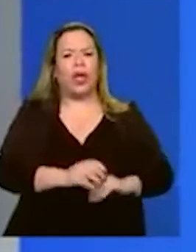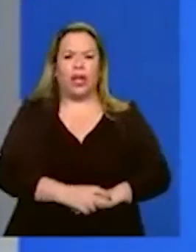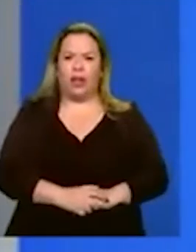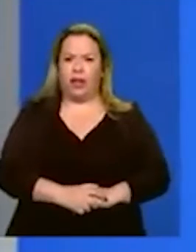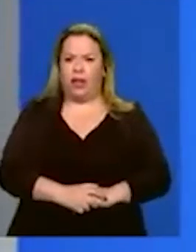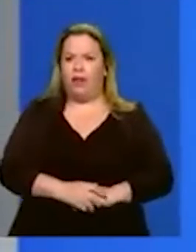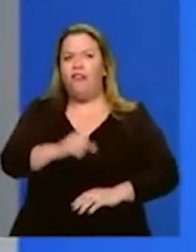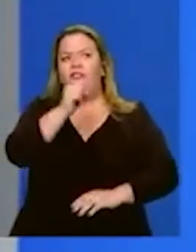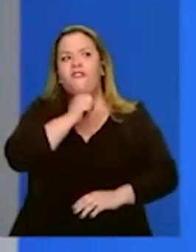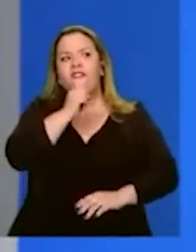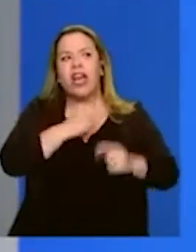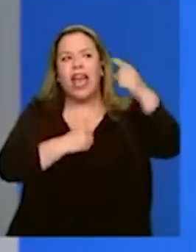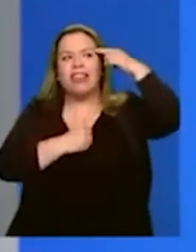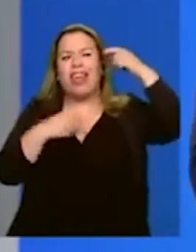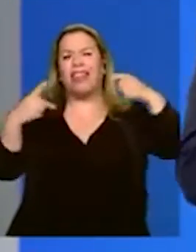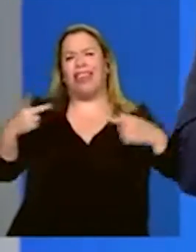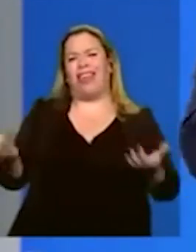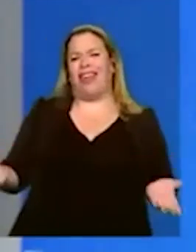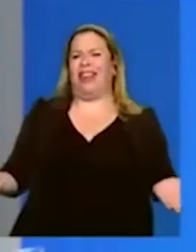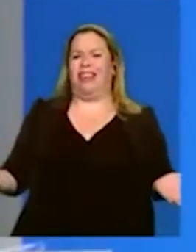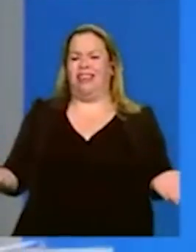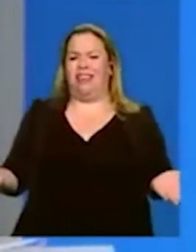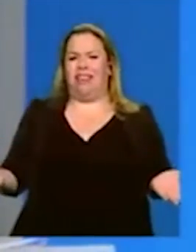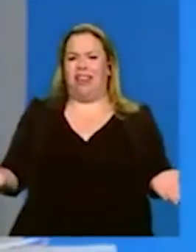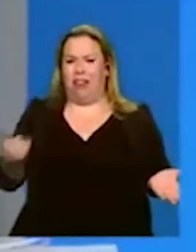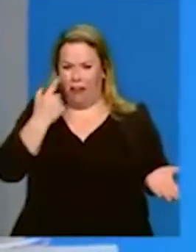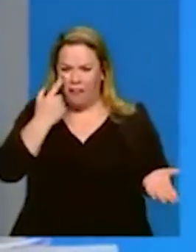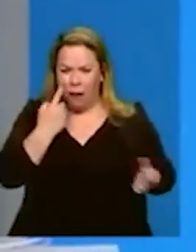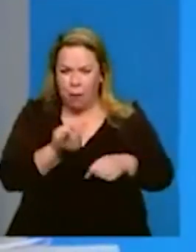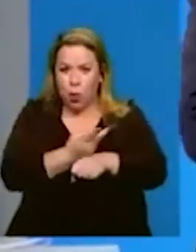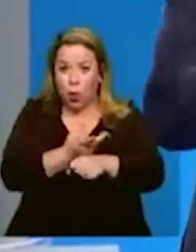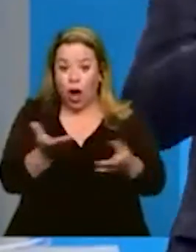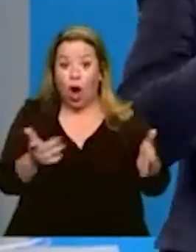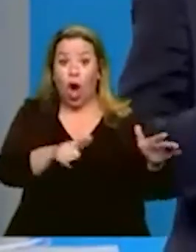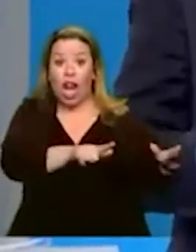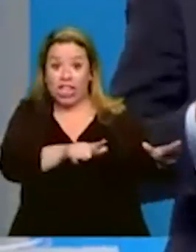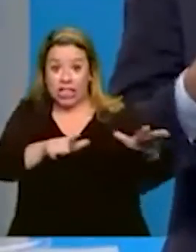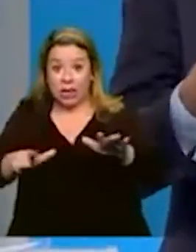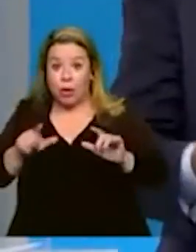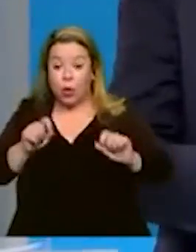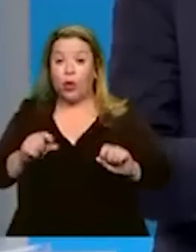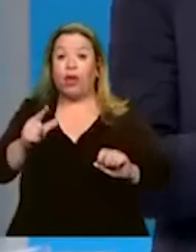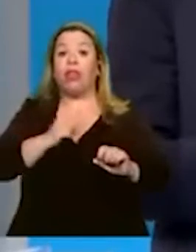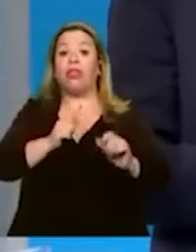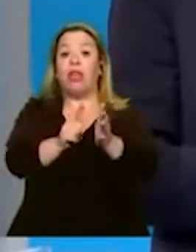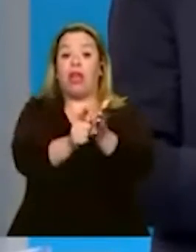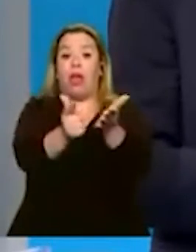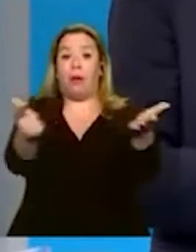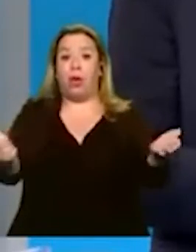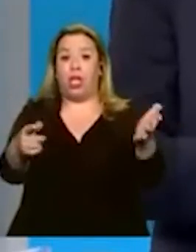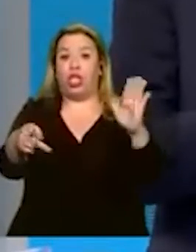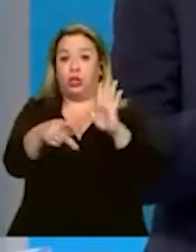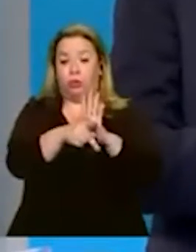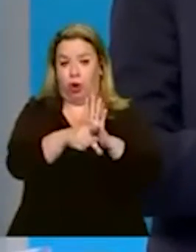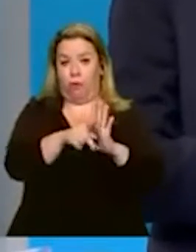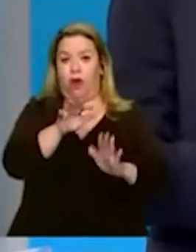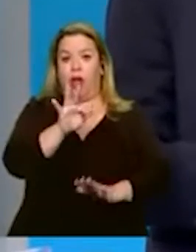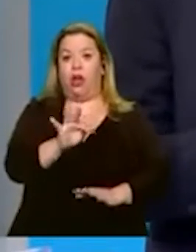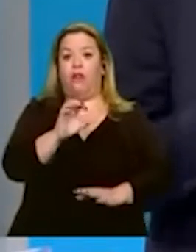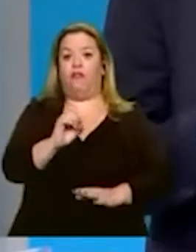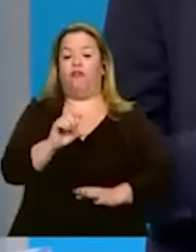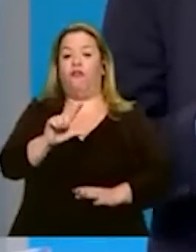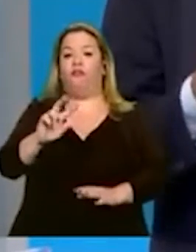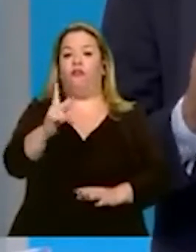velha é a ideia do meu adversário. Se você procurar essa semana uma reportagem no jornal Folha de São Paulo, você vai